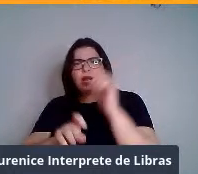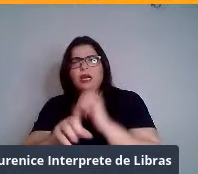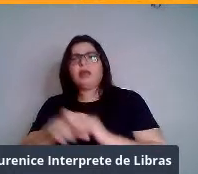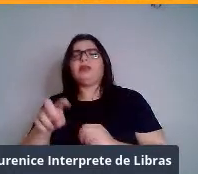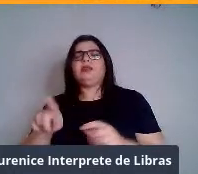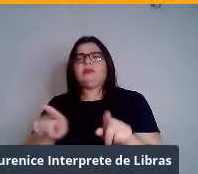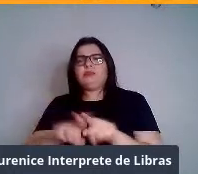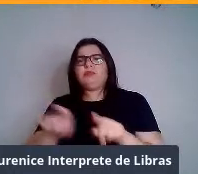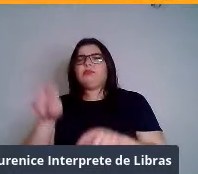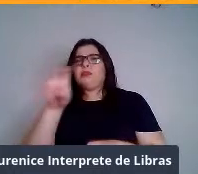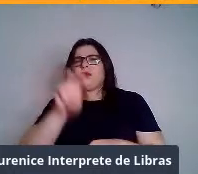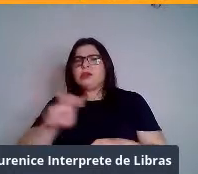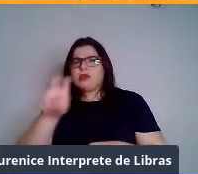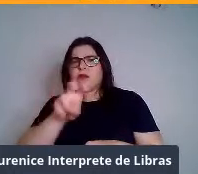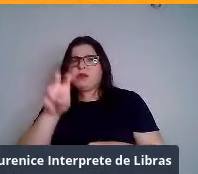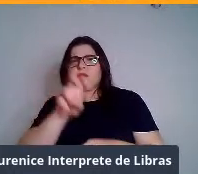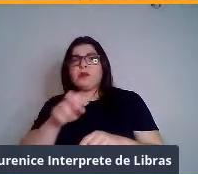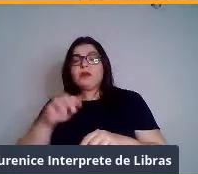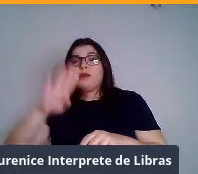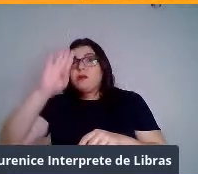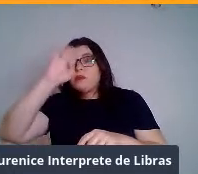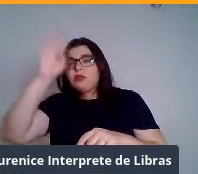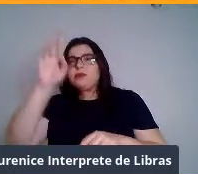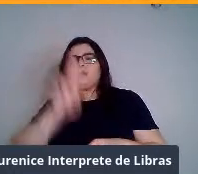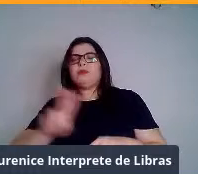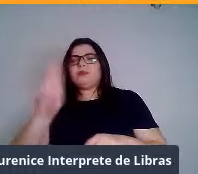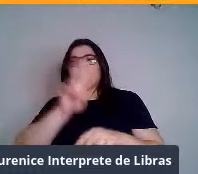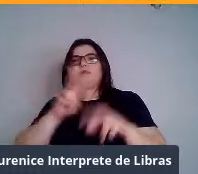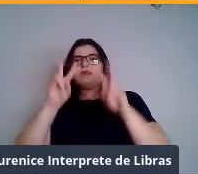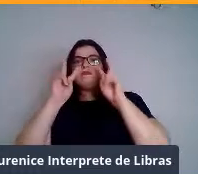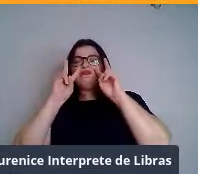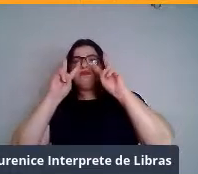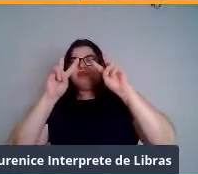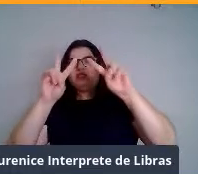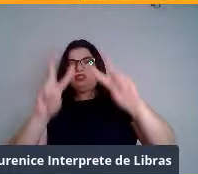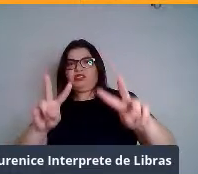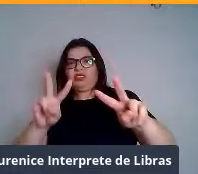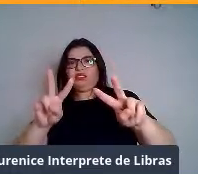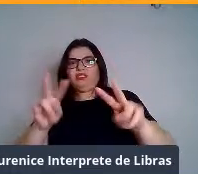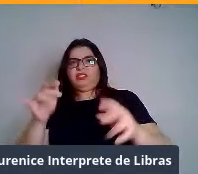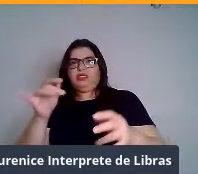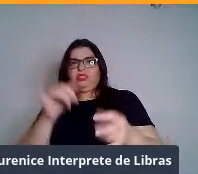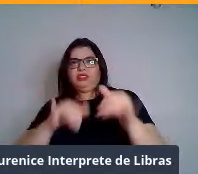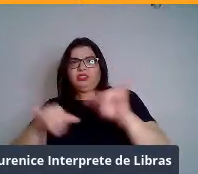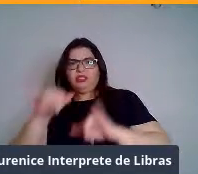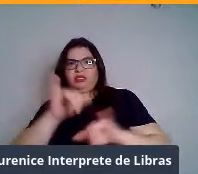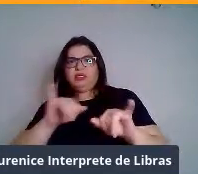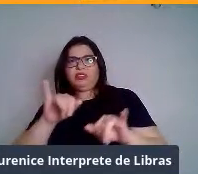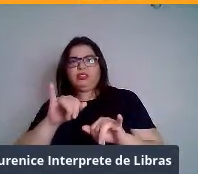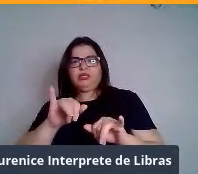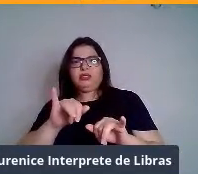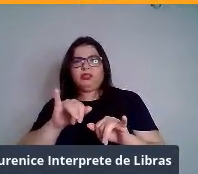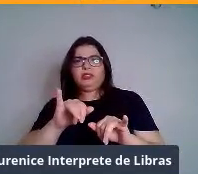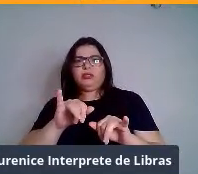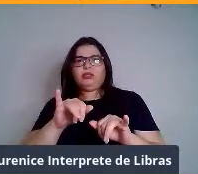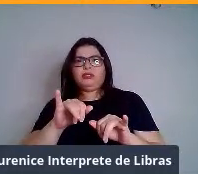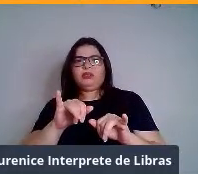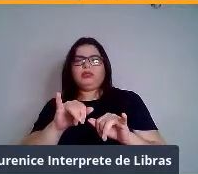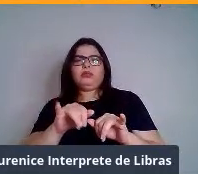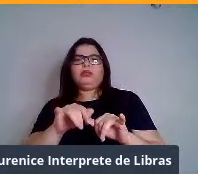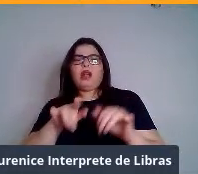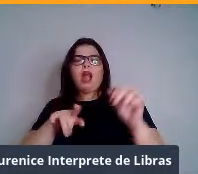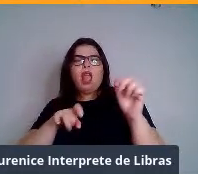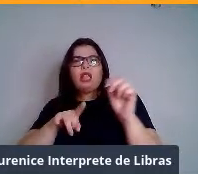sinais visuais e químicos, tá? Então, estou mostrando aqui um sinal visual, a extensão gulá de um lagarto anolis,